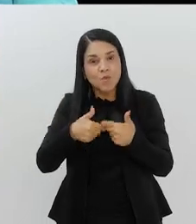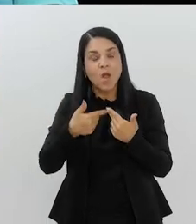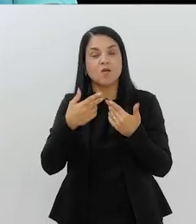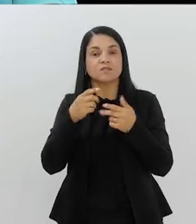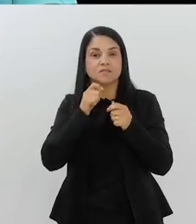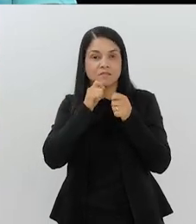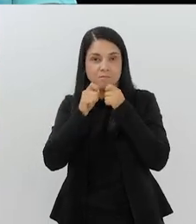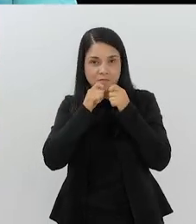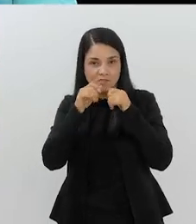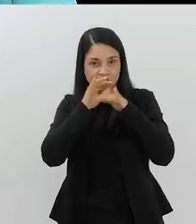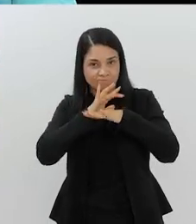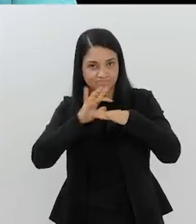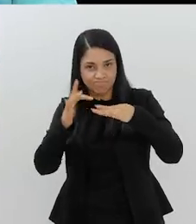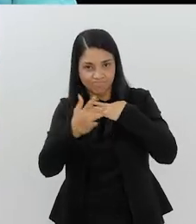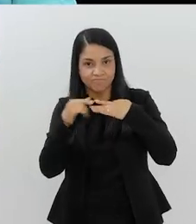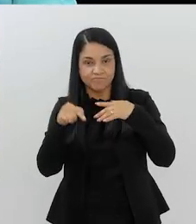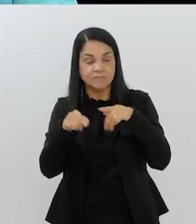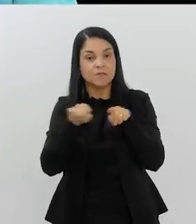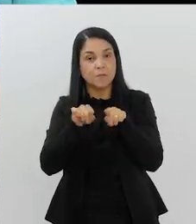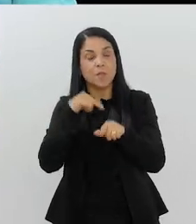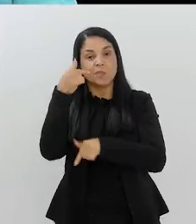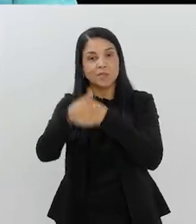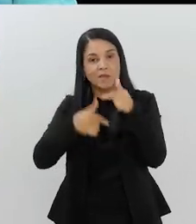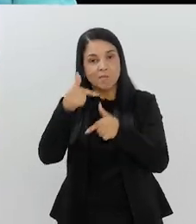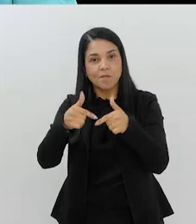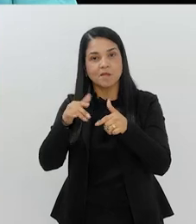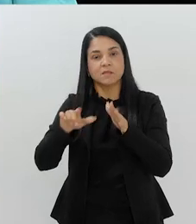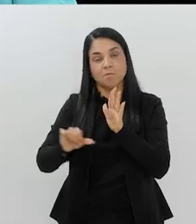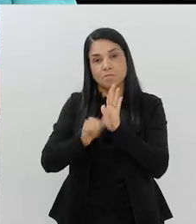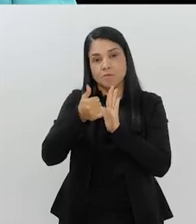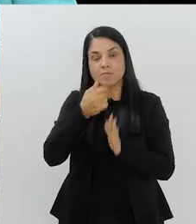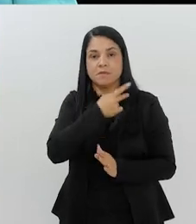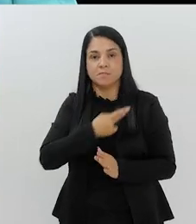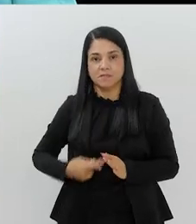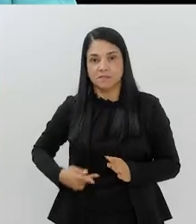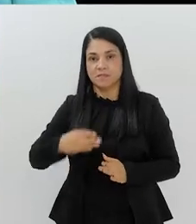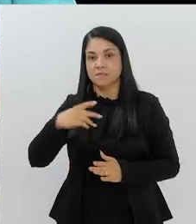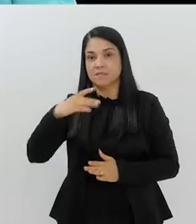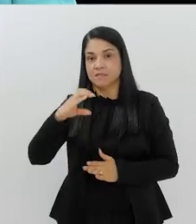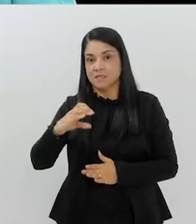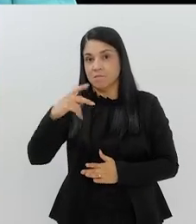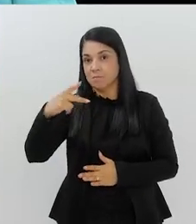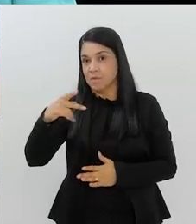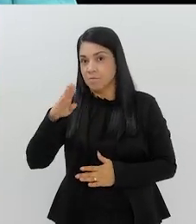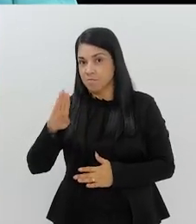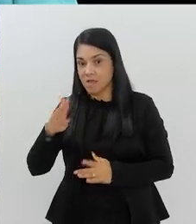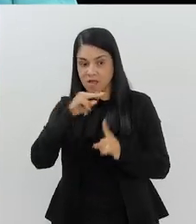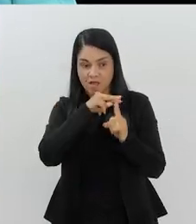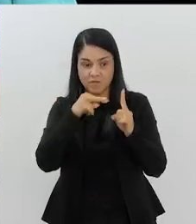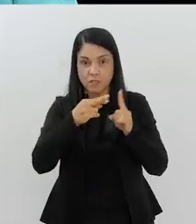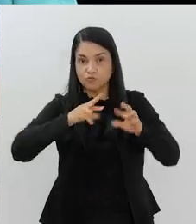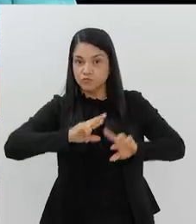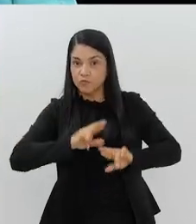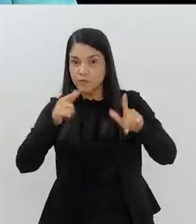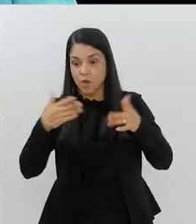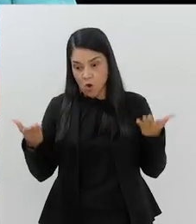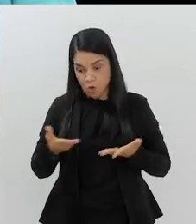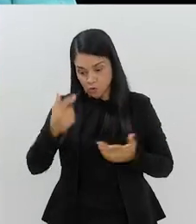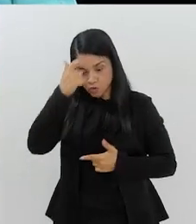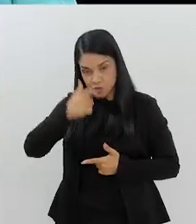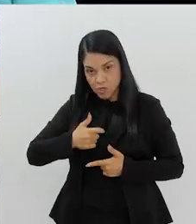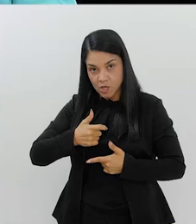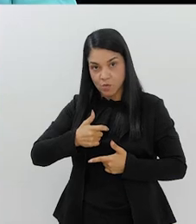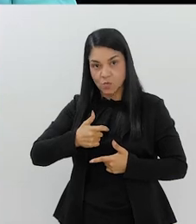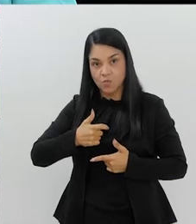muito por causa da mídia, muito por causa do trabalho da primeira presidência do CPB com essa visão, eu